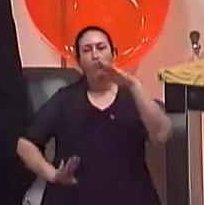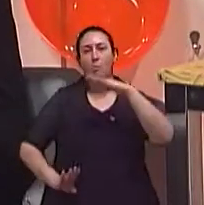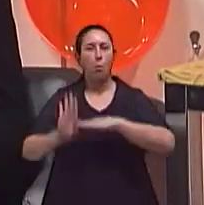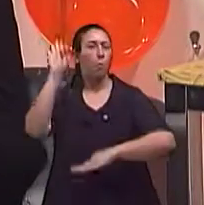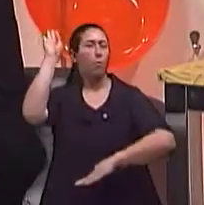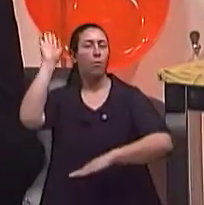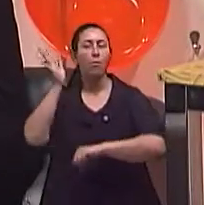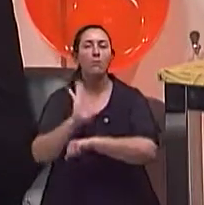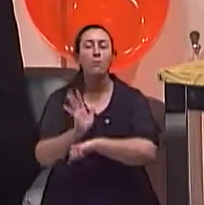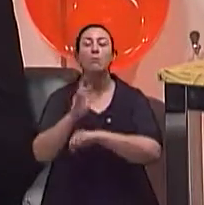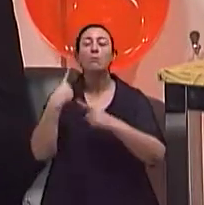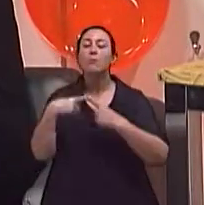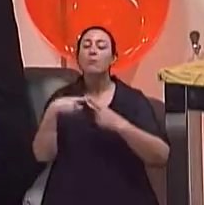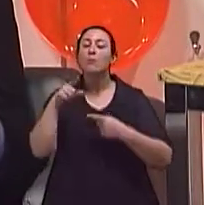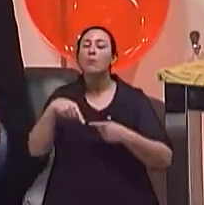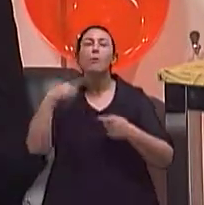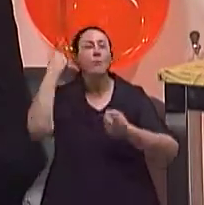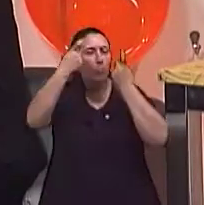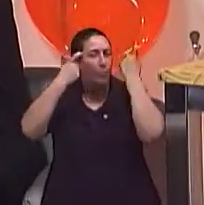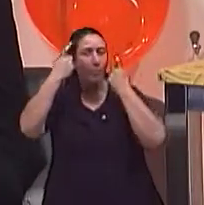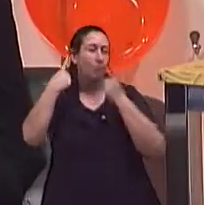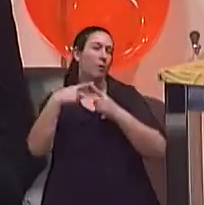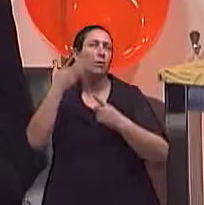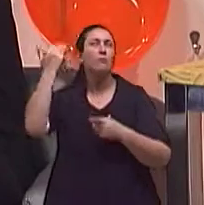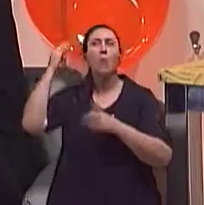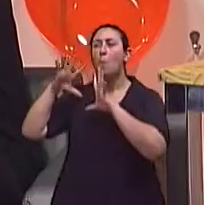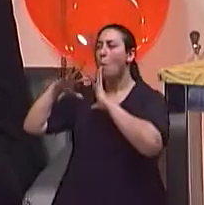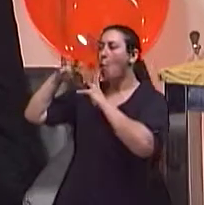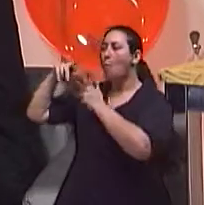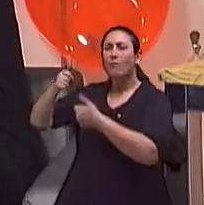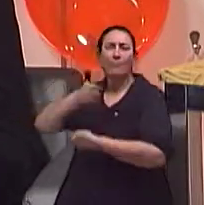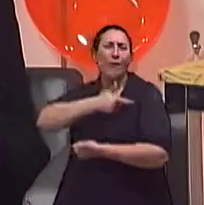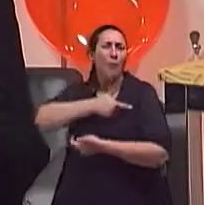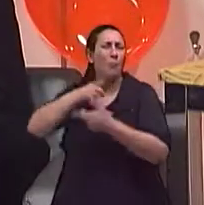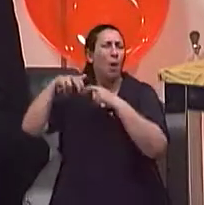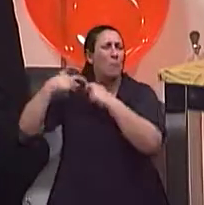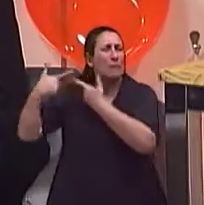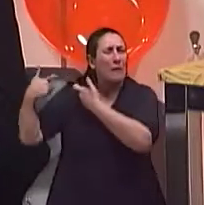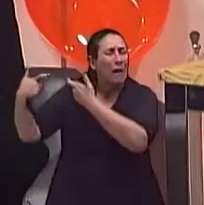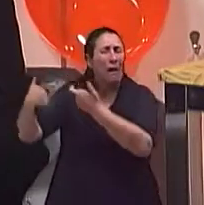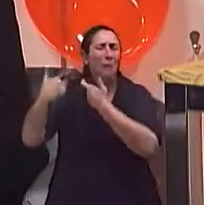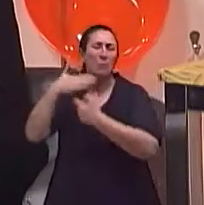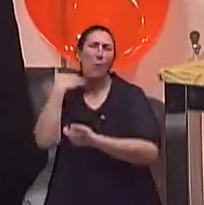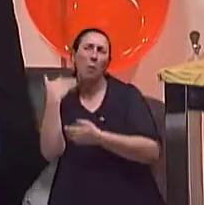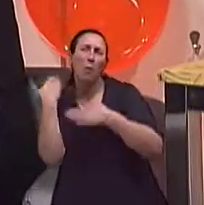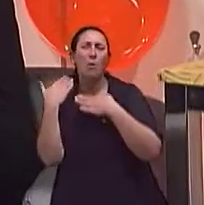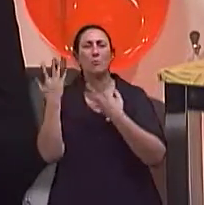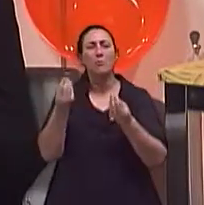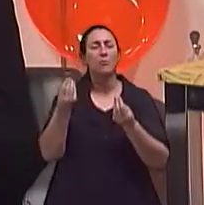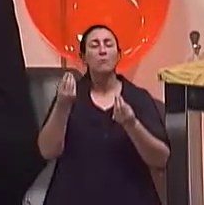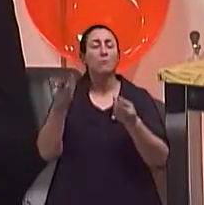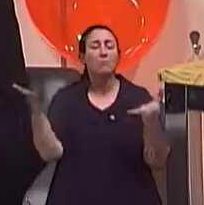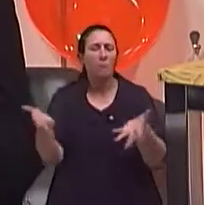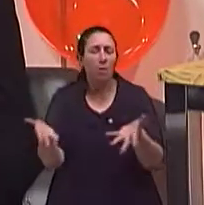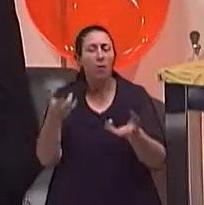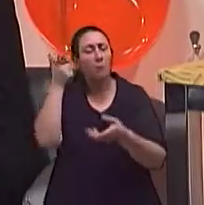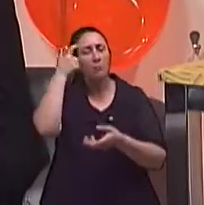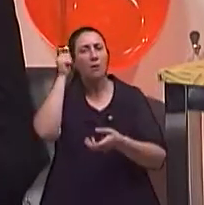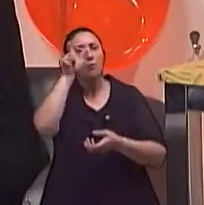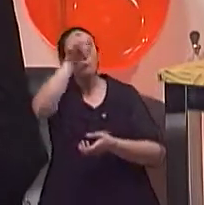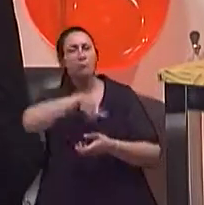contrastar com uma realidade que estava muito feia no mundo inteiro. Então, se busca a mulher ideal, o homem ideal,